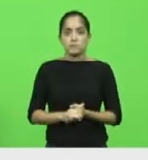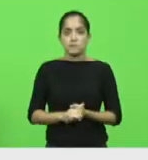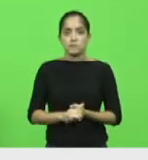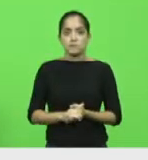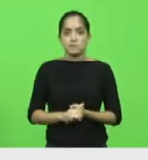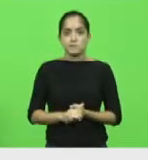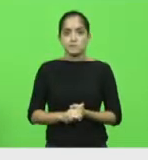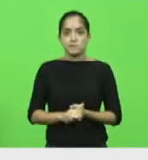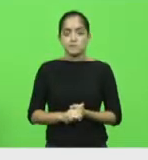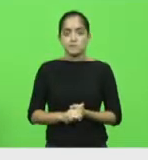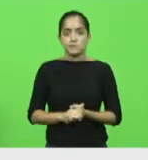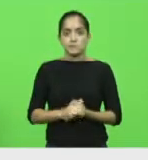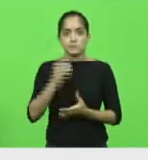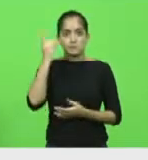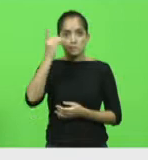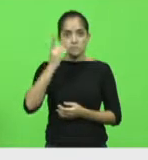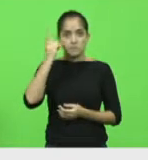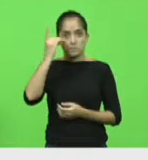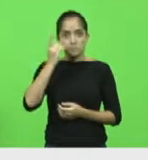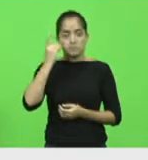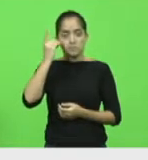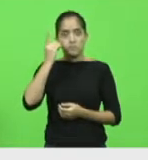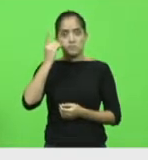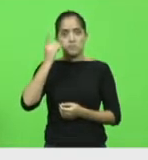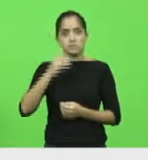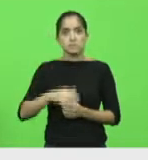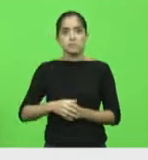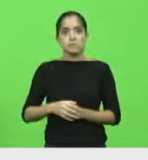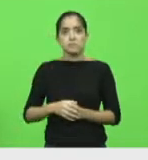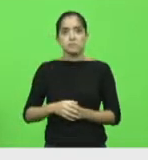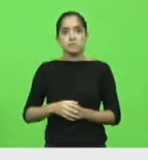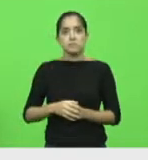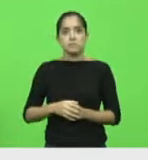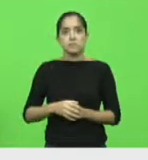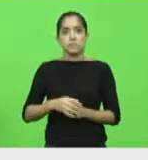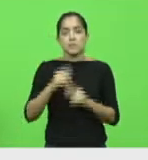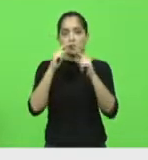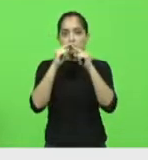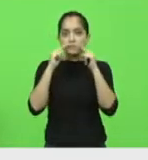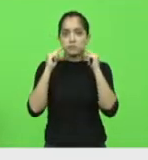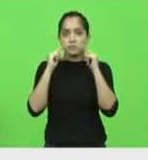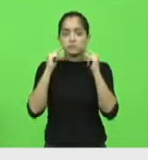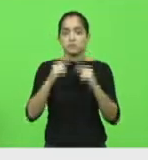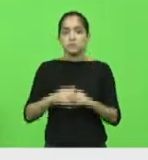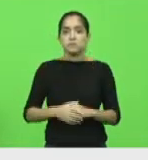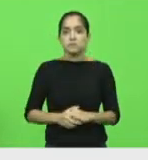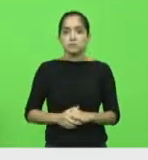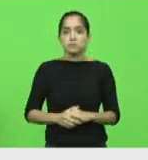Deputado... Como vota a deputada Romildo Titão? Deputado Sopelsa, vota sim.